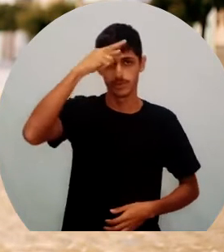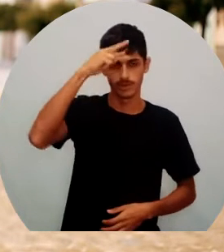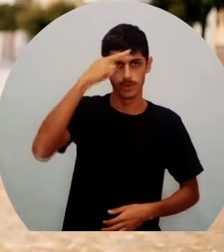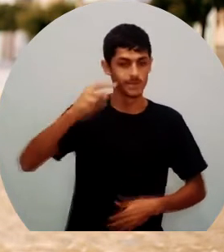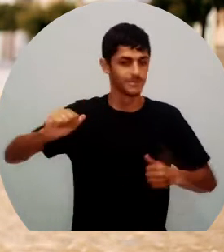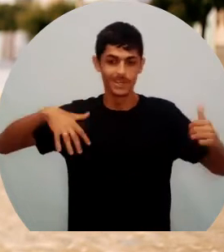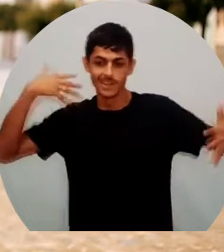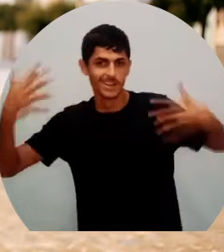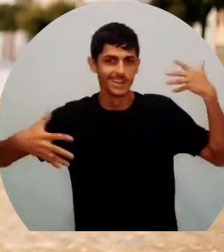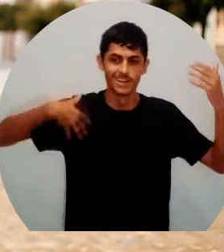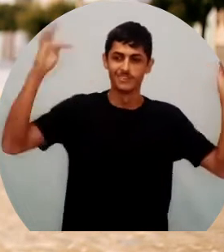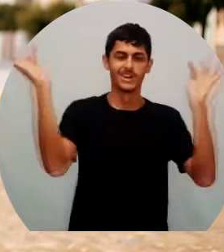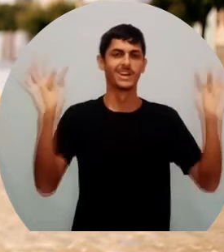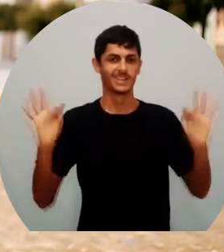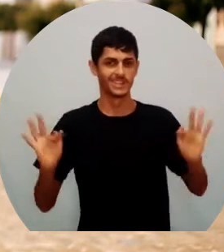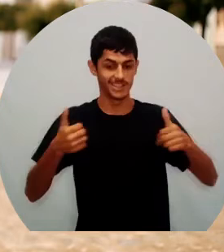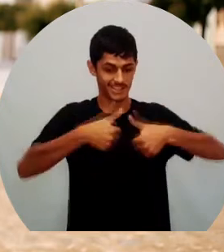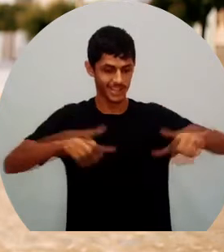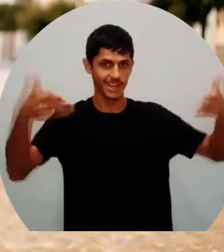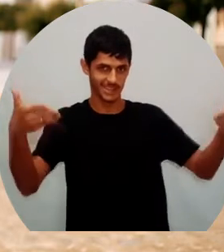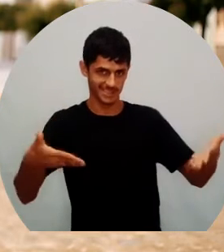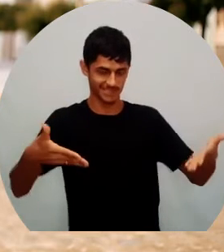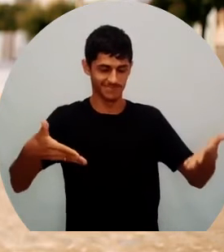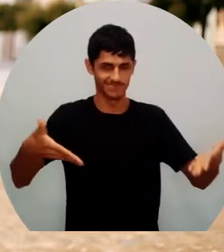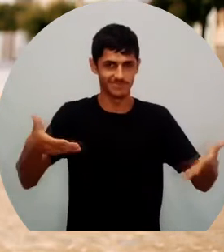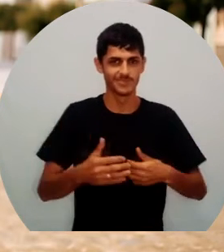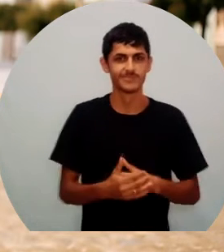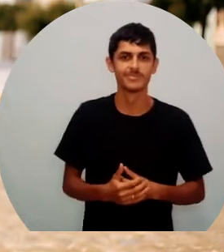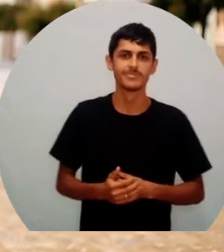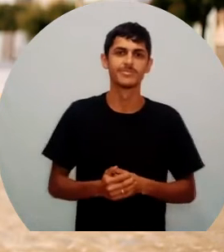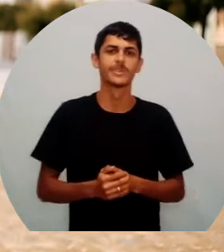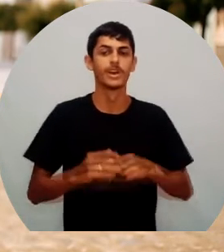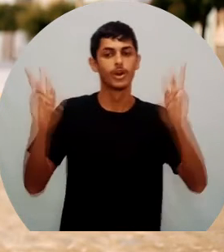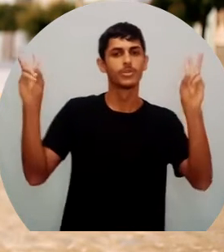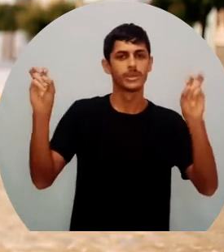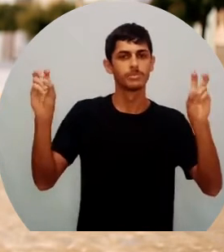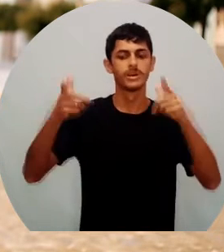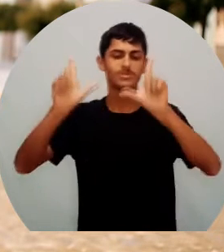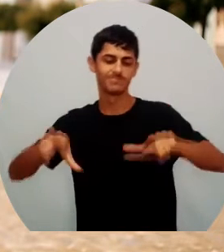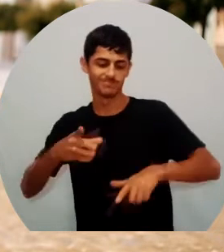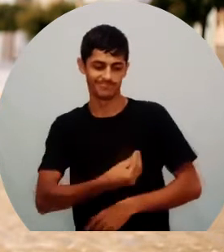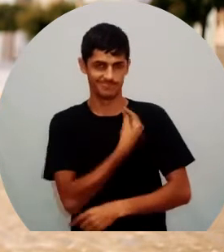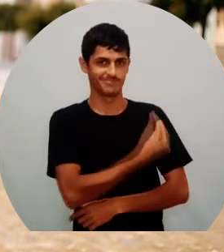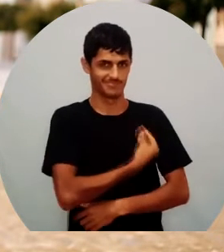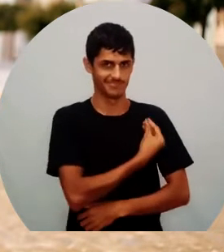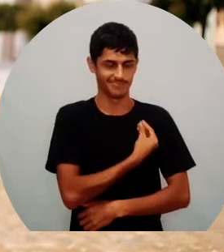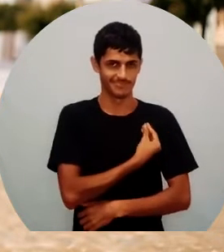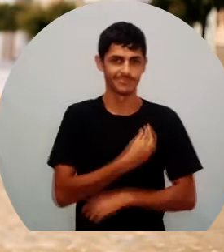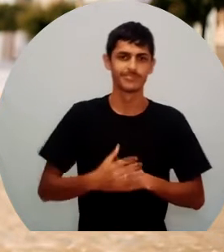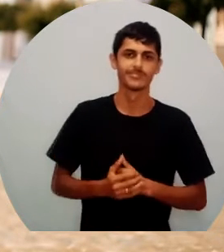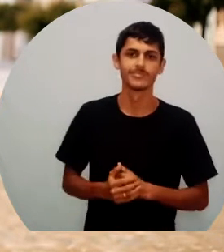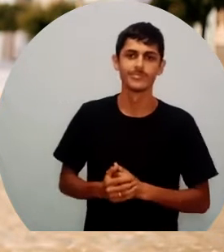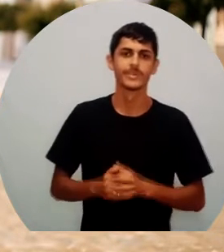aqui neste momento o projeto Olimpíada de Língua Portuguesa, que tem como tema o lugar onde vivo.